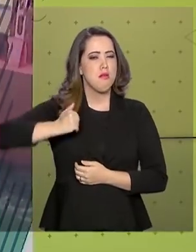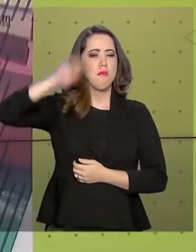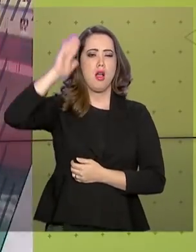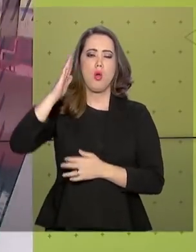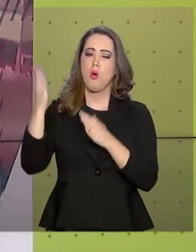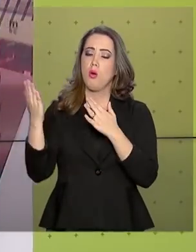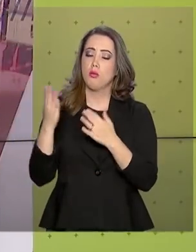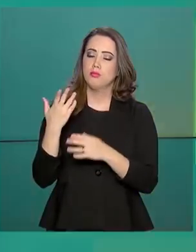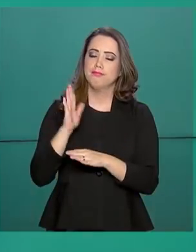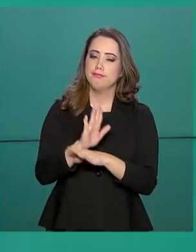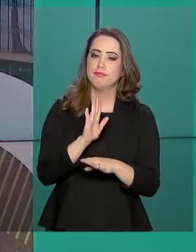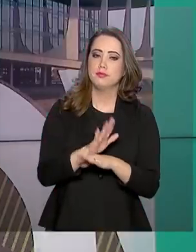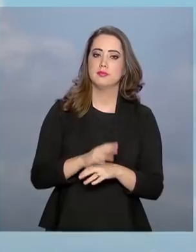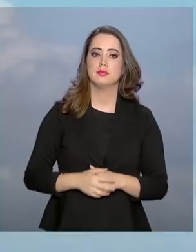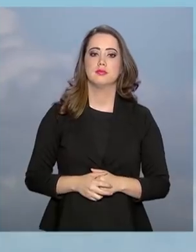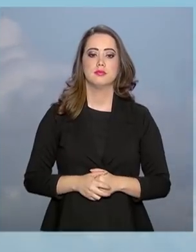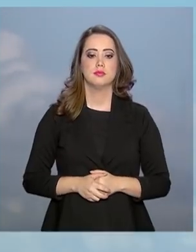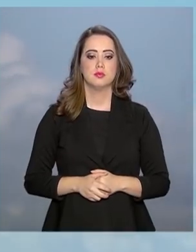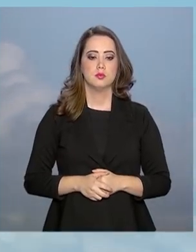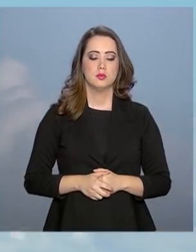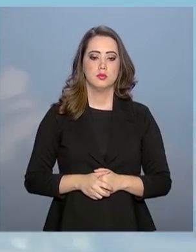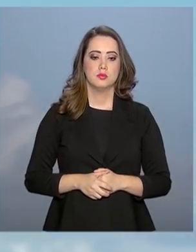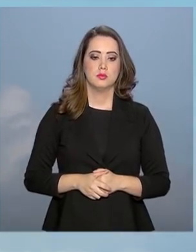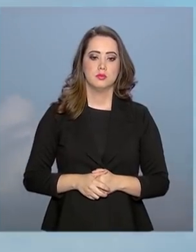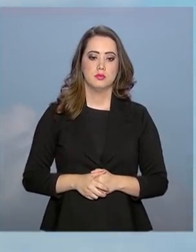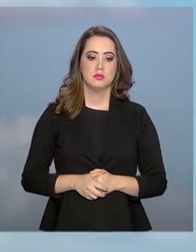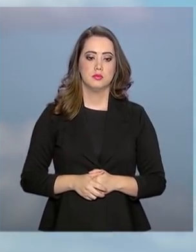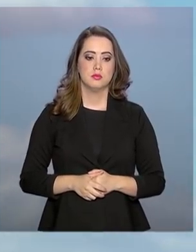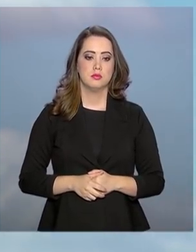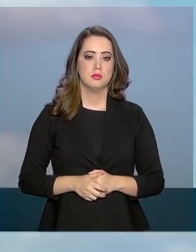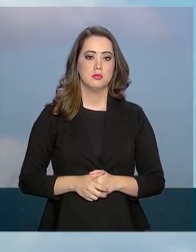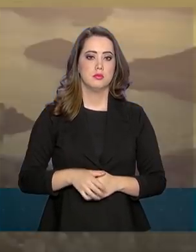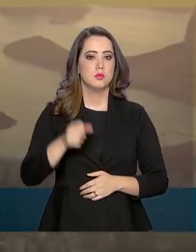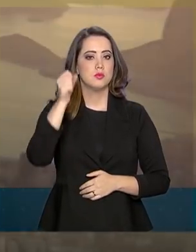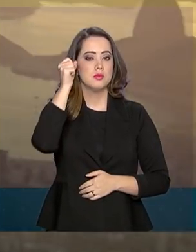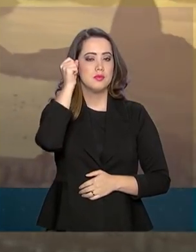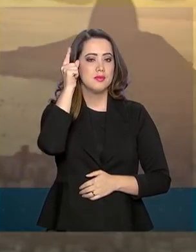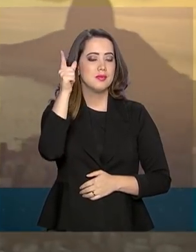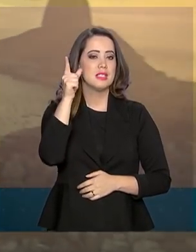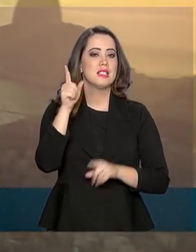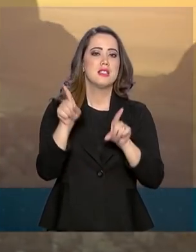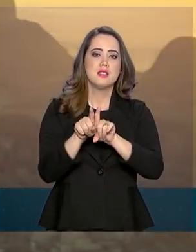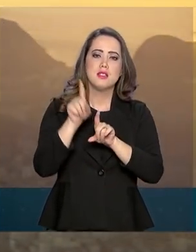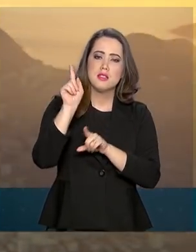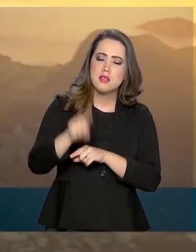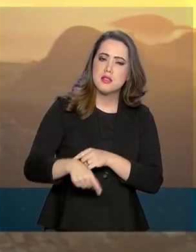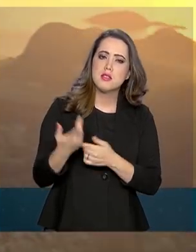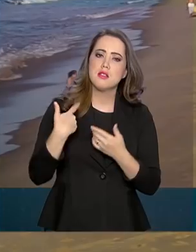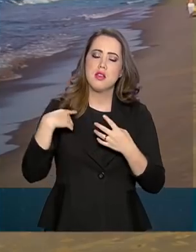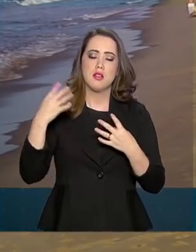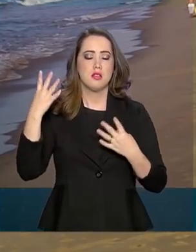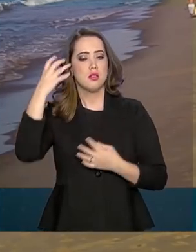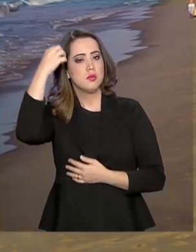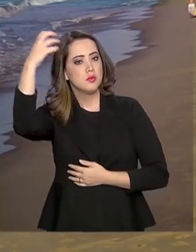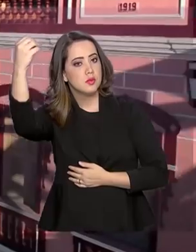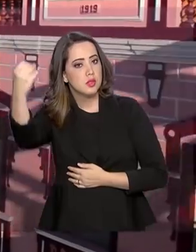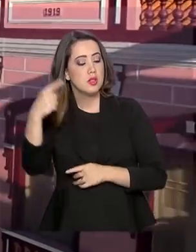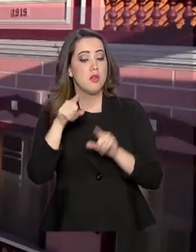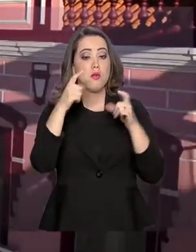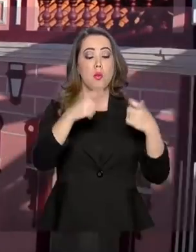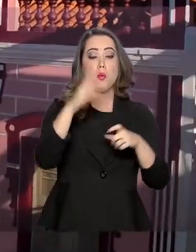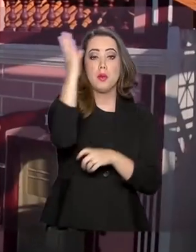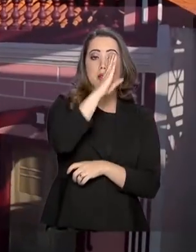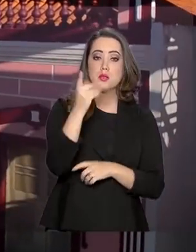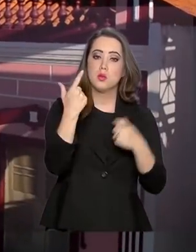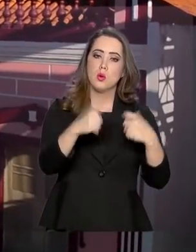maior beneficiada. Se a ideia é viajar, o Brasil é o destino ideal. Belas praias,